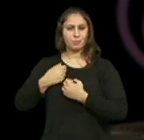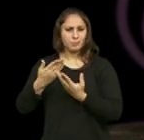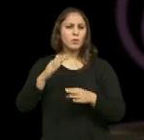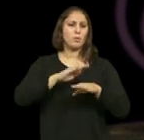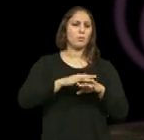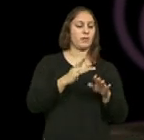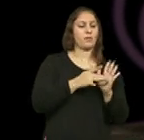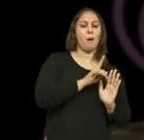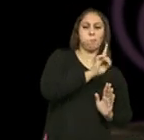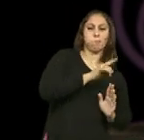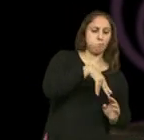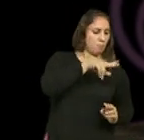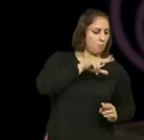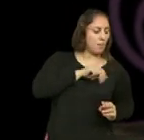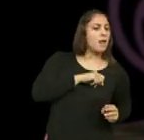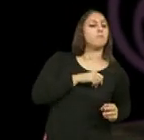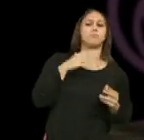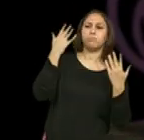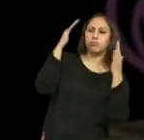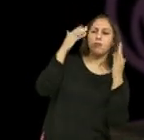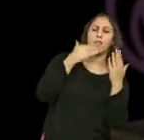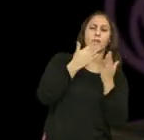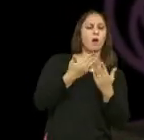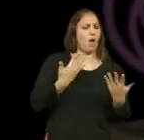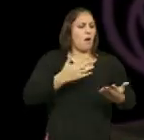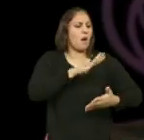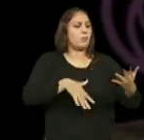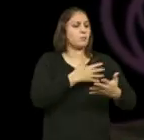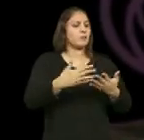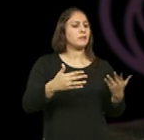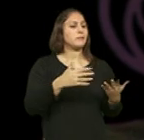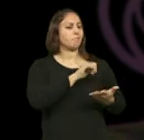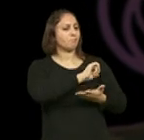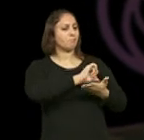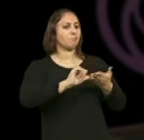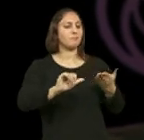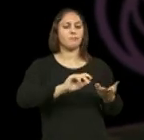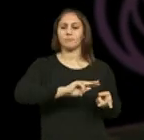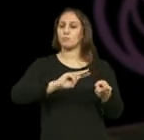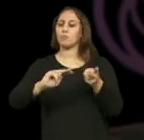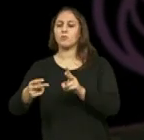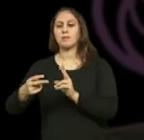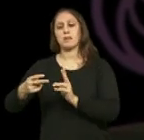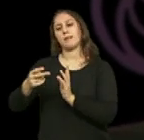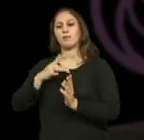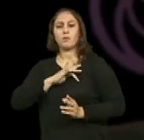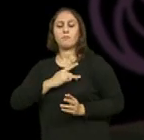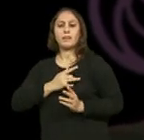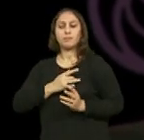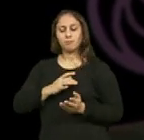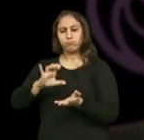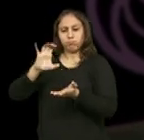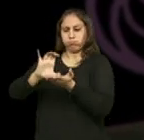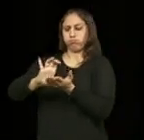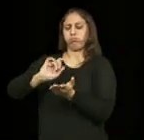Prémio de Tiveste, e ao Reconhecimento de Tiveste, agora deixamos a poesia, vamos para o romance. Eu acho que toda a gente tem mais ou menos uma